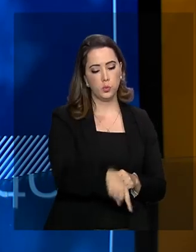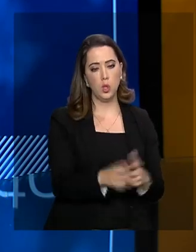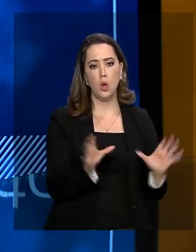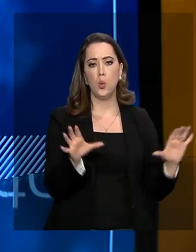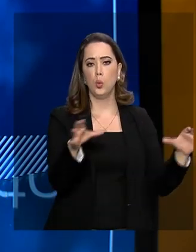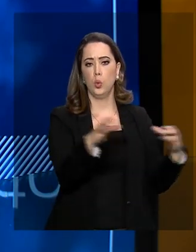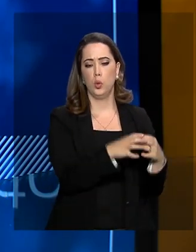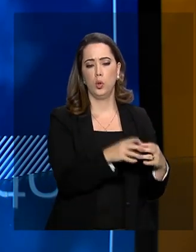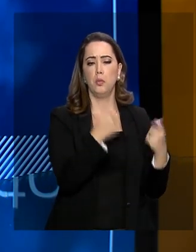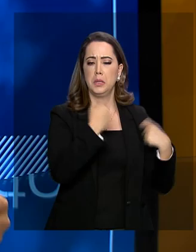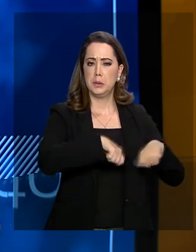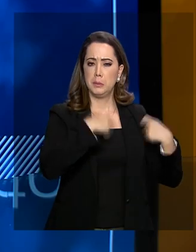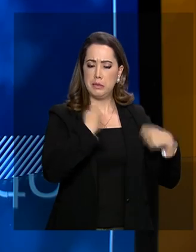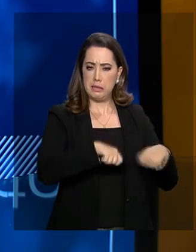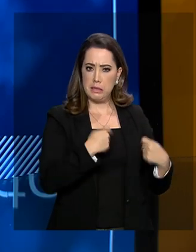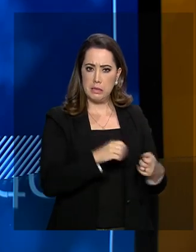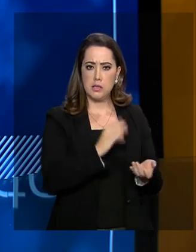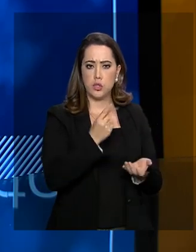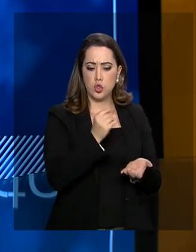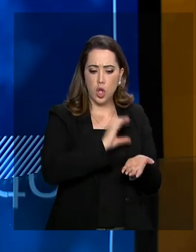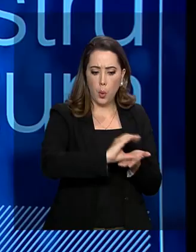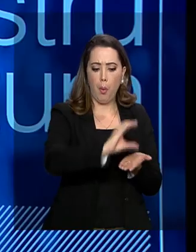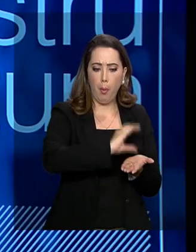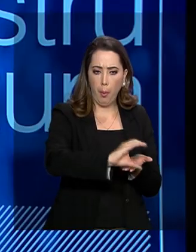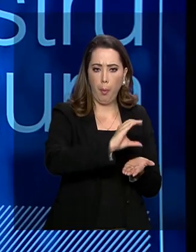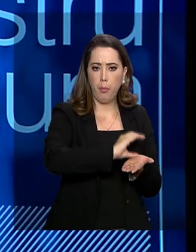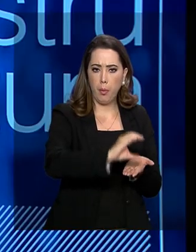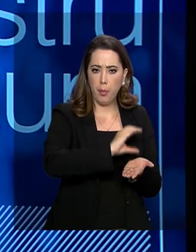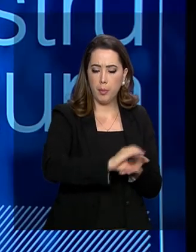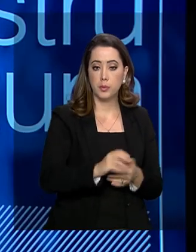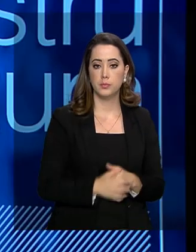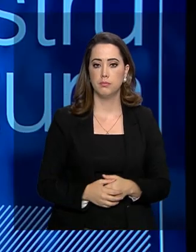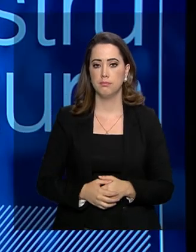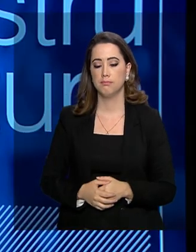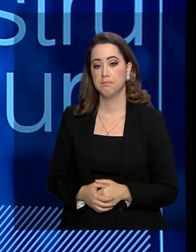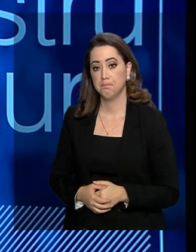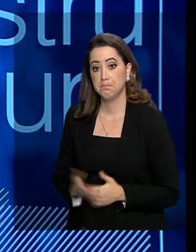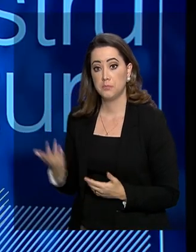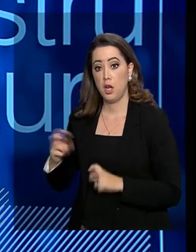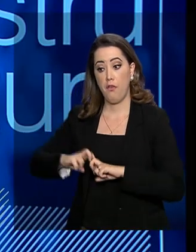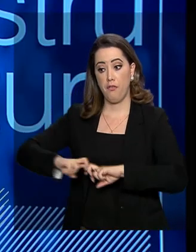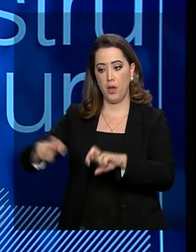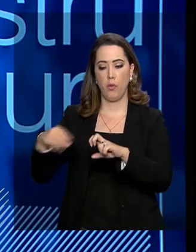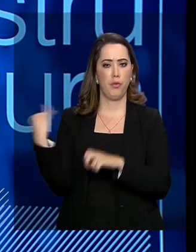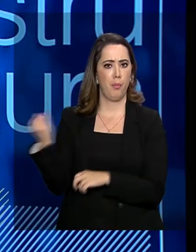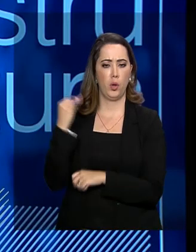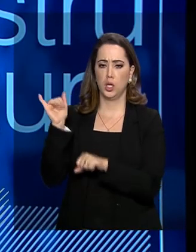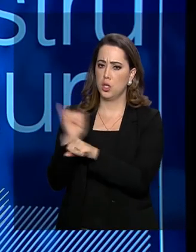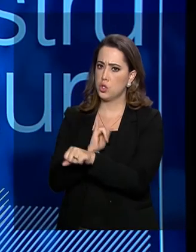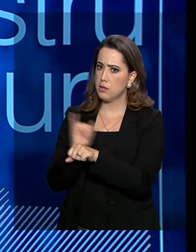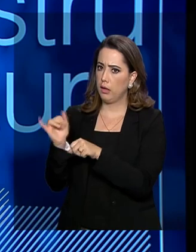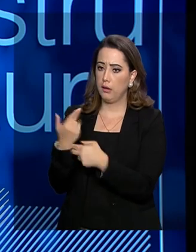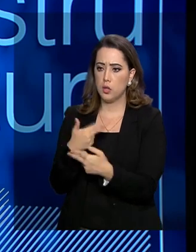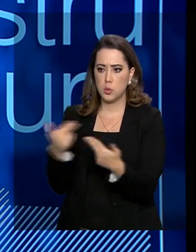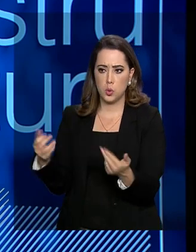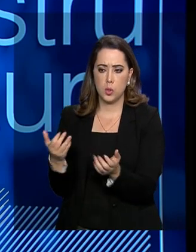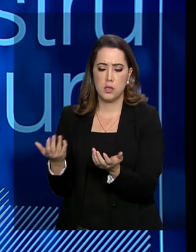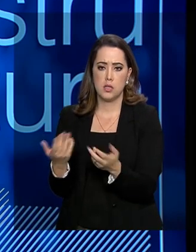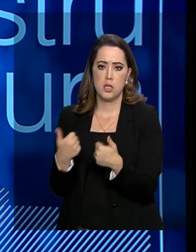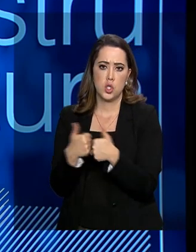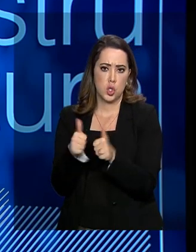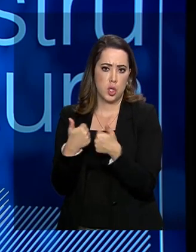um setor que exige muito investimento, não é isso? O setor ferroviário é setor estratégico para a nossa movimentação de carga dentro do país.